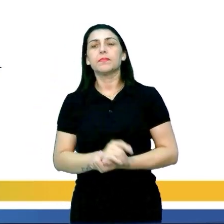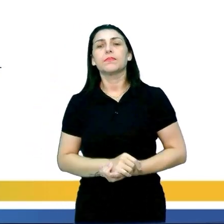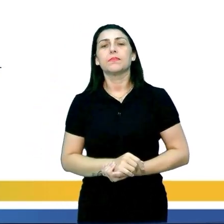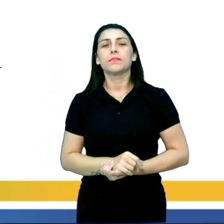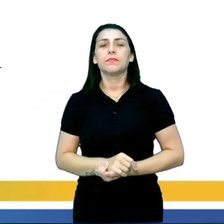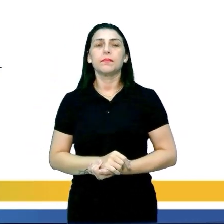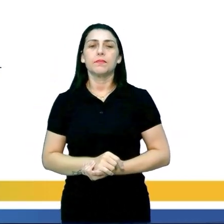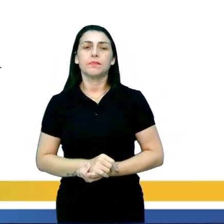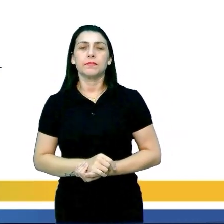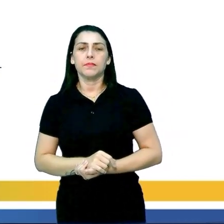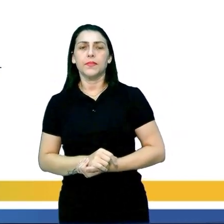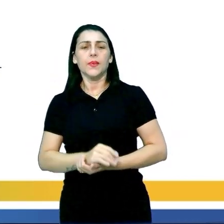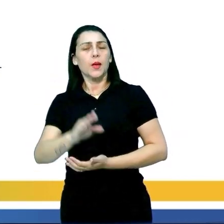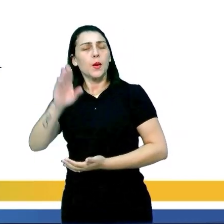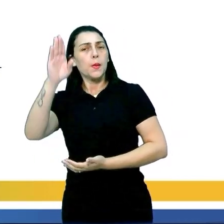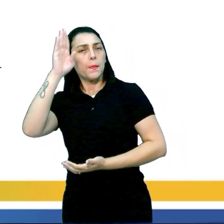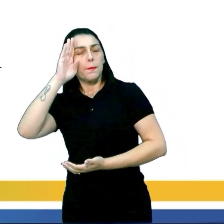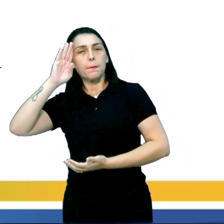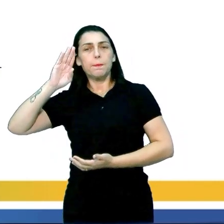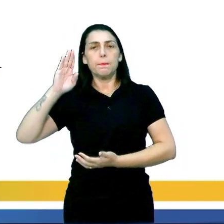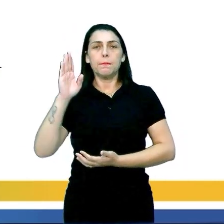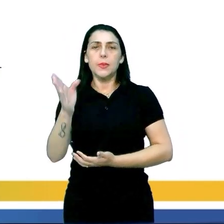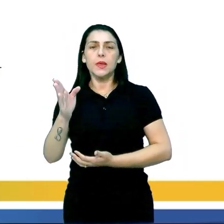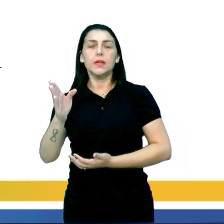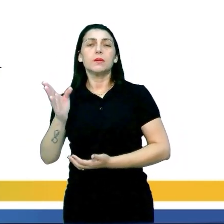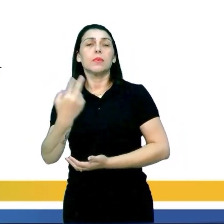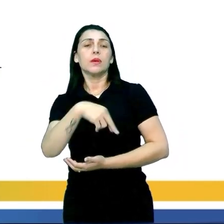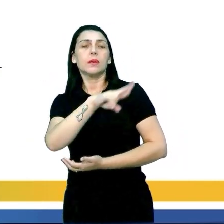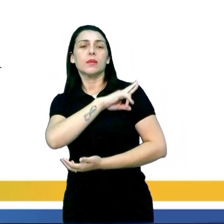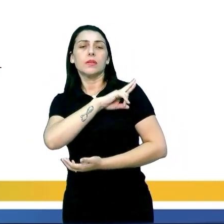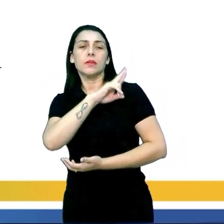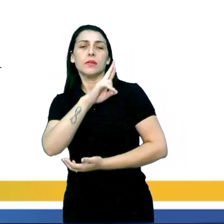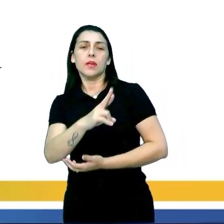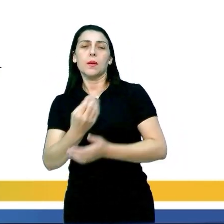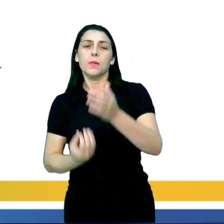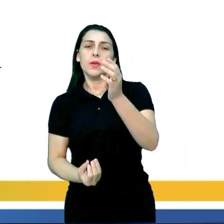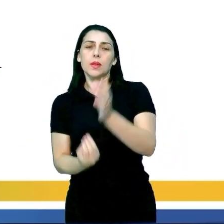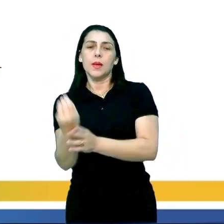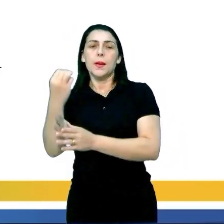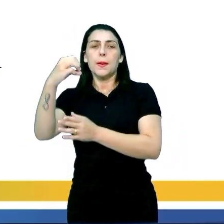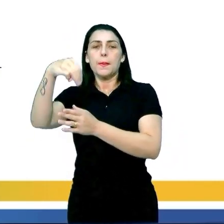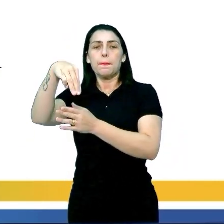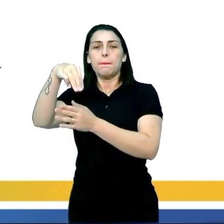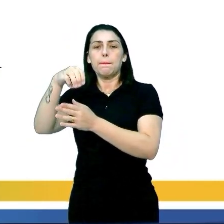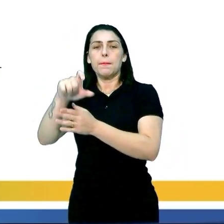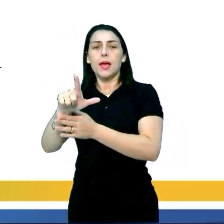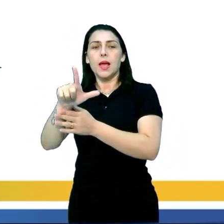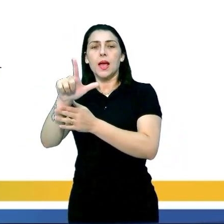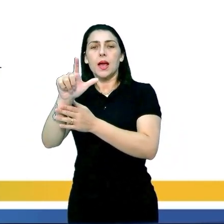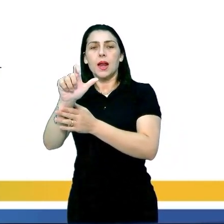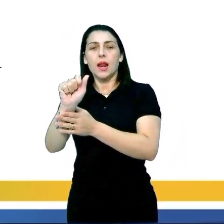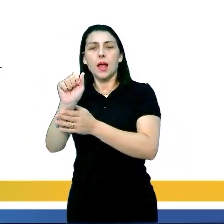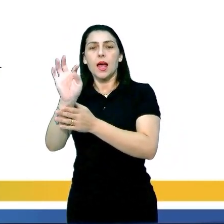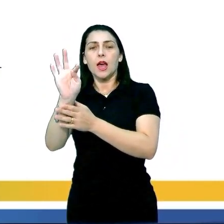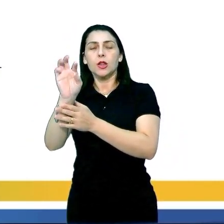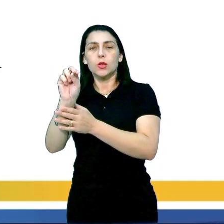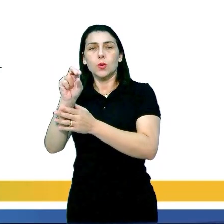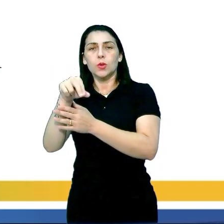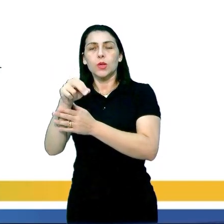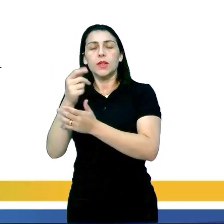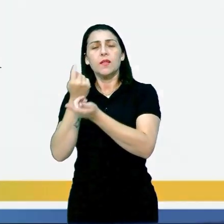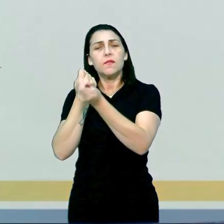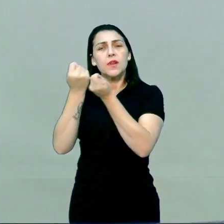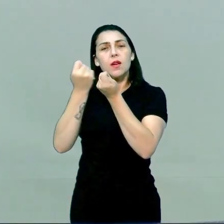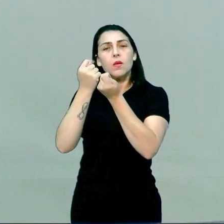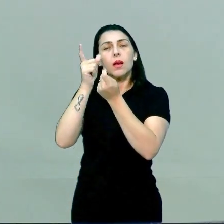temos a glândula pineal. A principal função é a produção da melatonina. É ela que vai regular